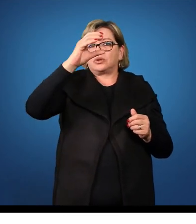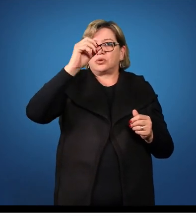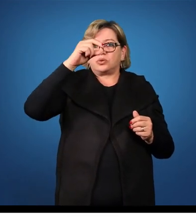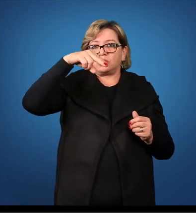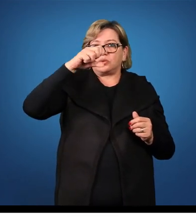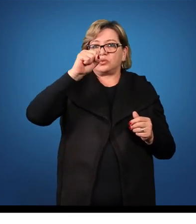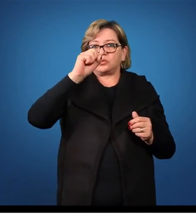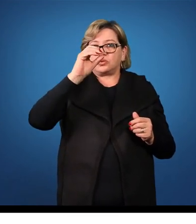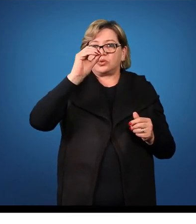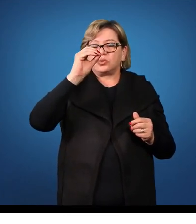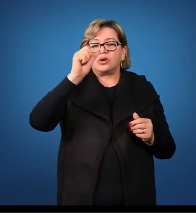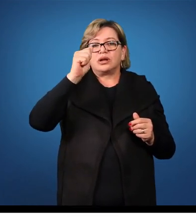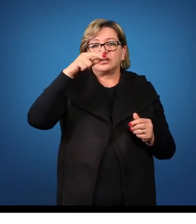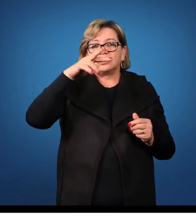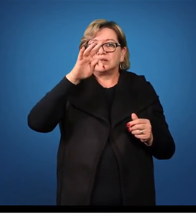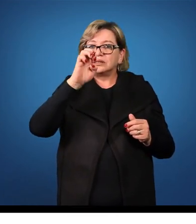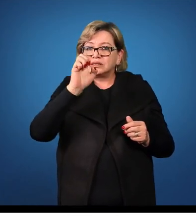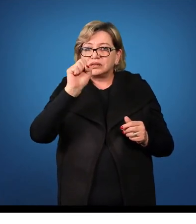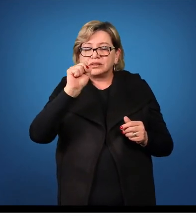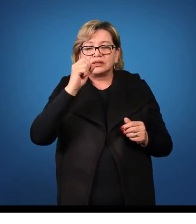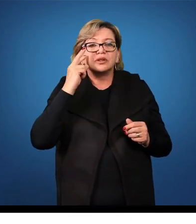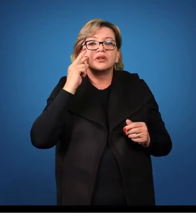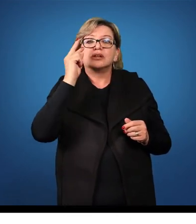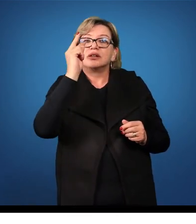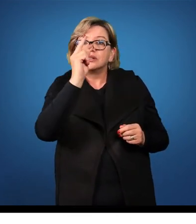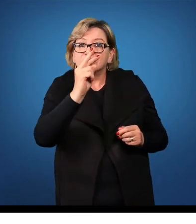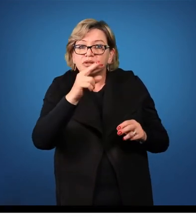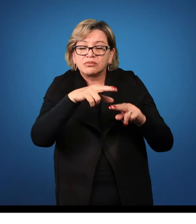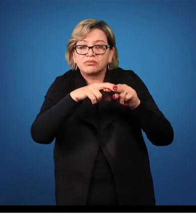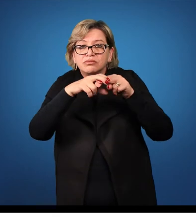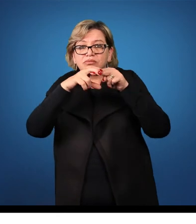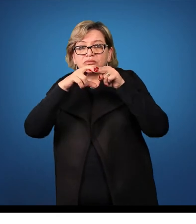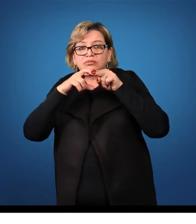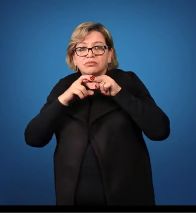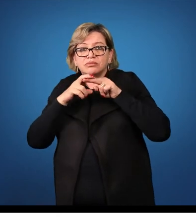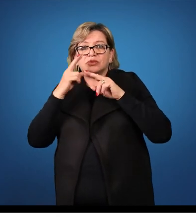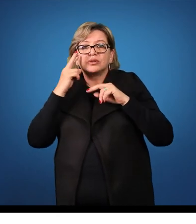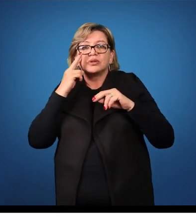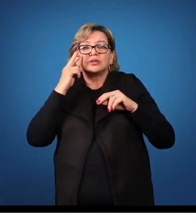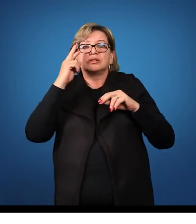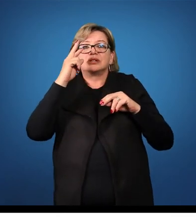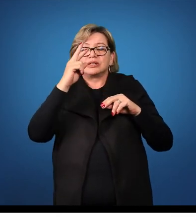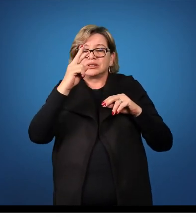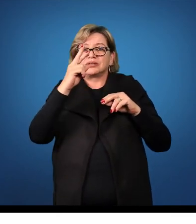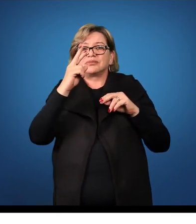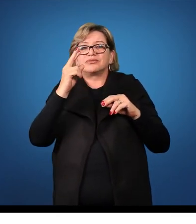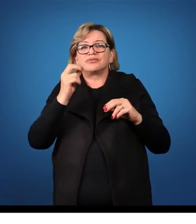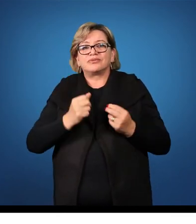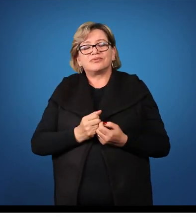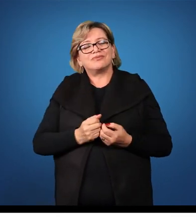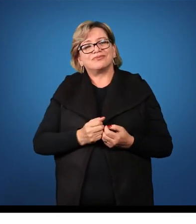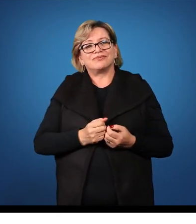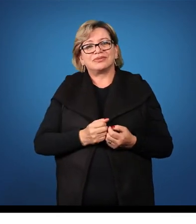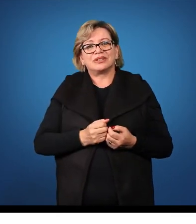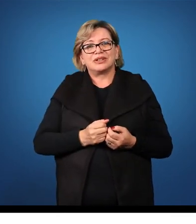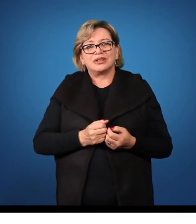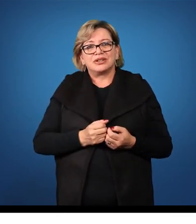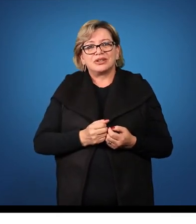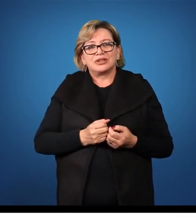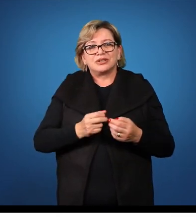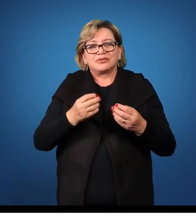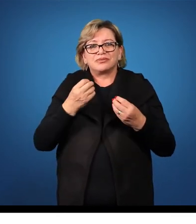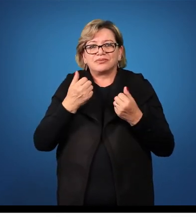antecedem. Então, por isso, vai formar ARCIUM. Pois bem,